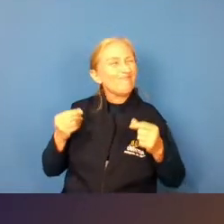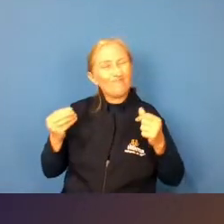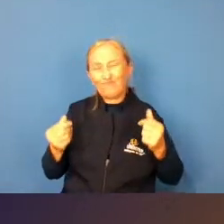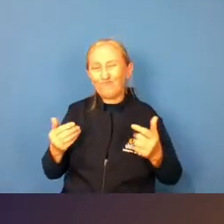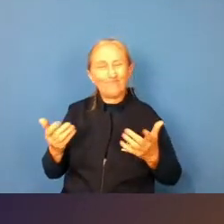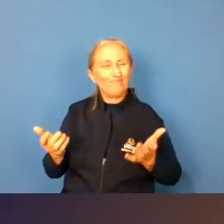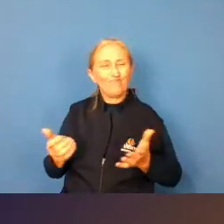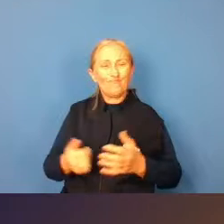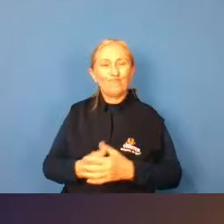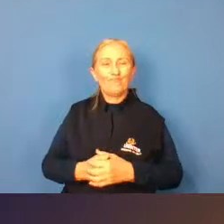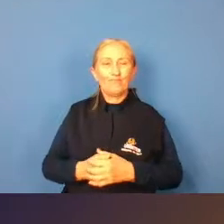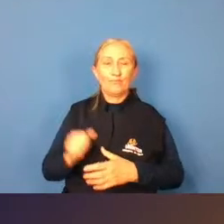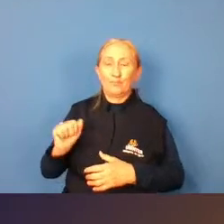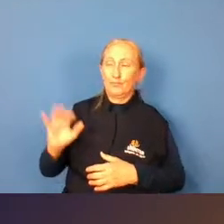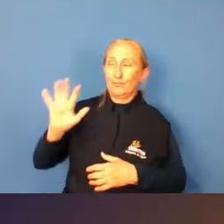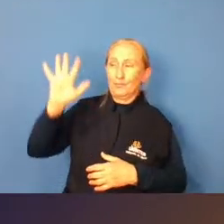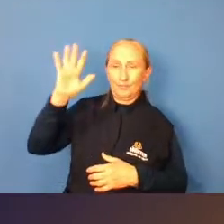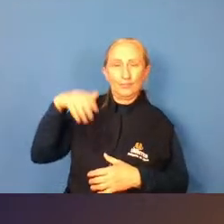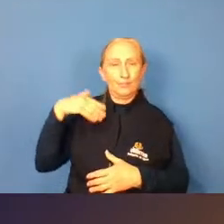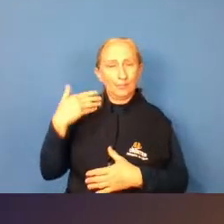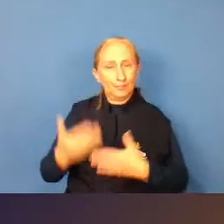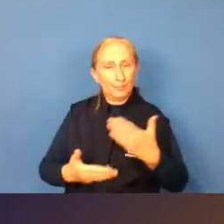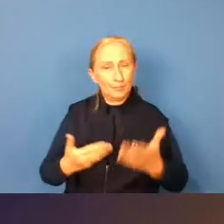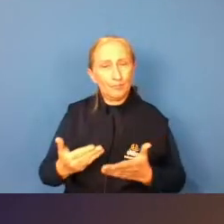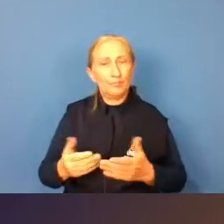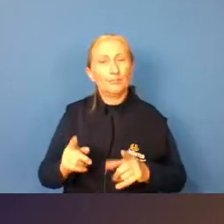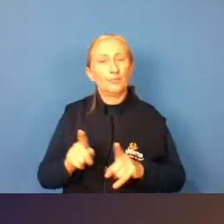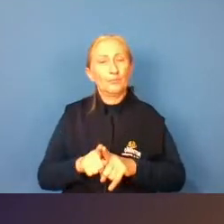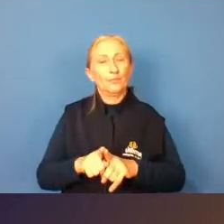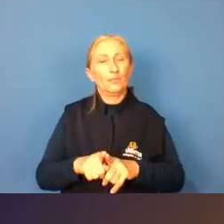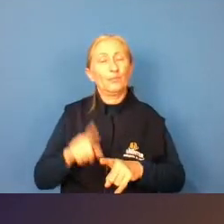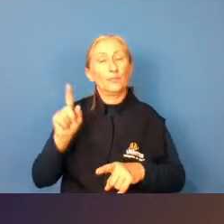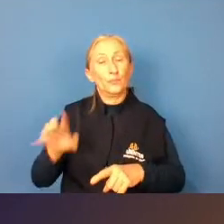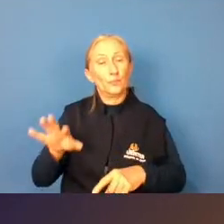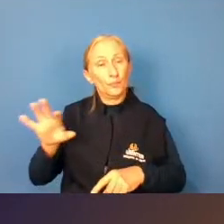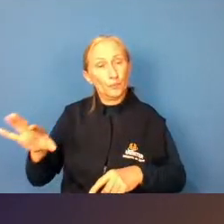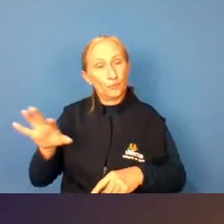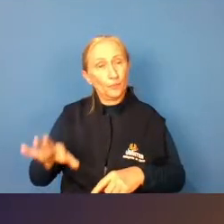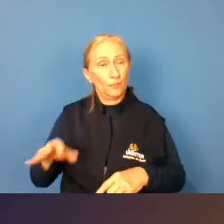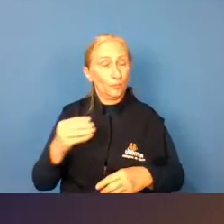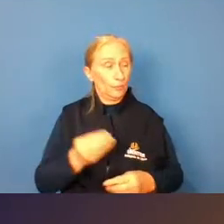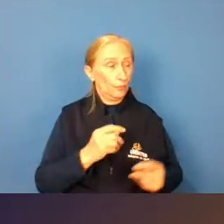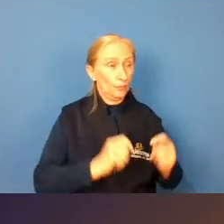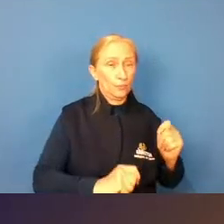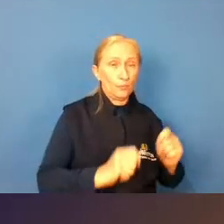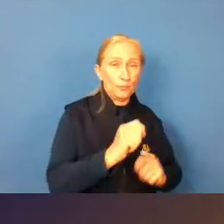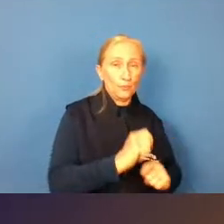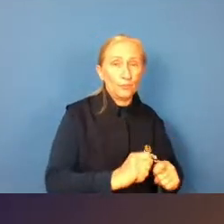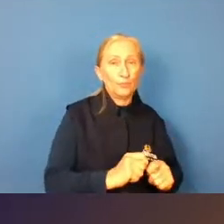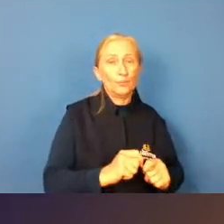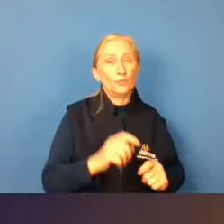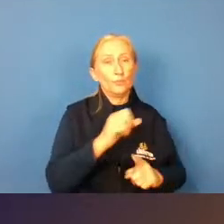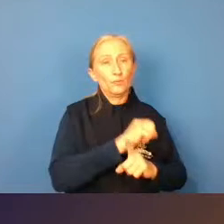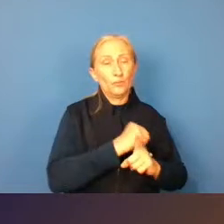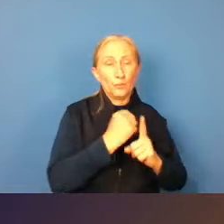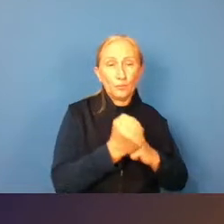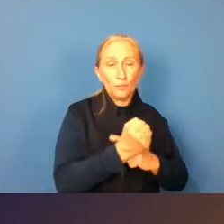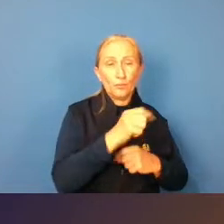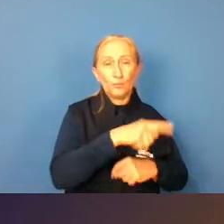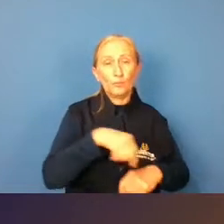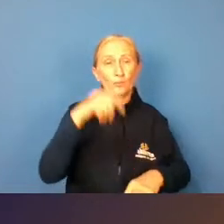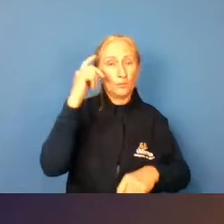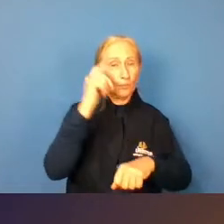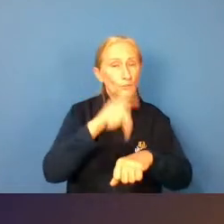cara dispendiosa pobreza né então devido a situação econômica e social do nosso